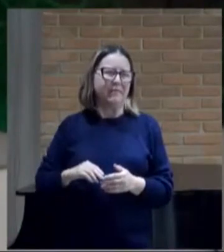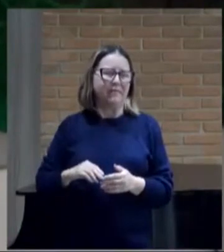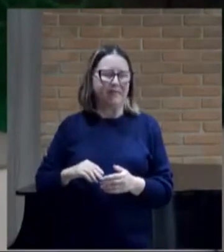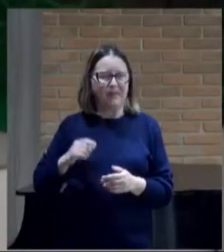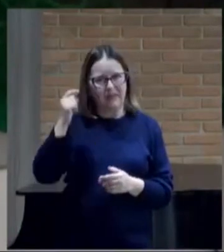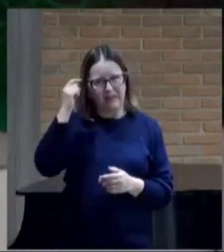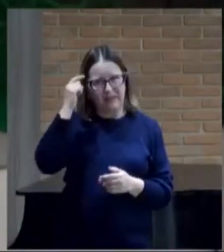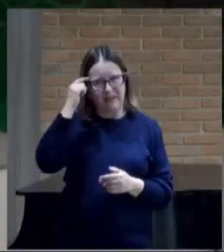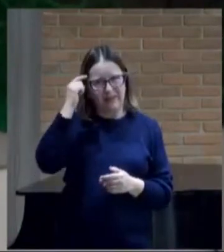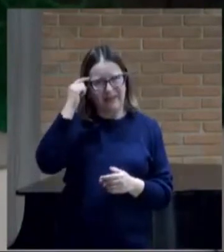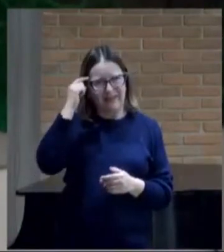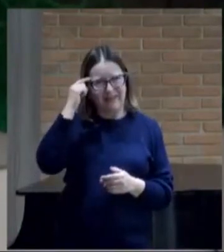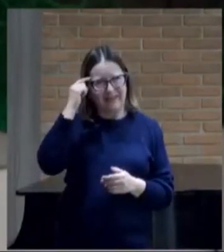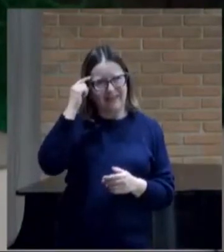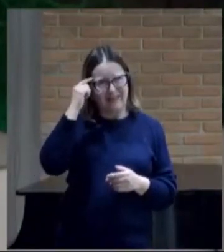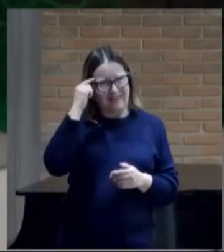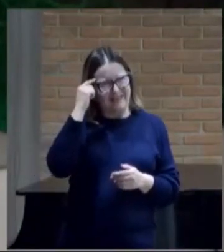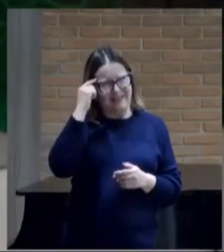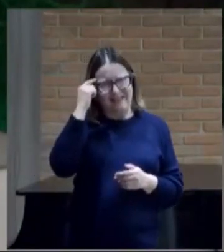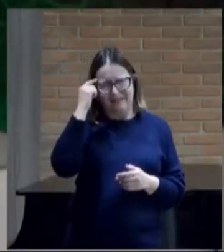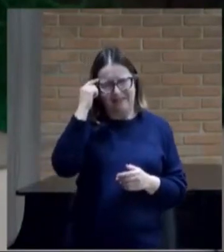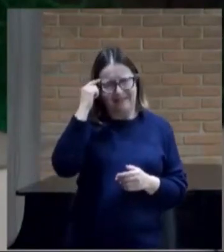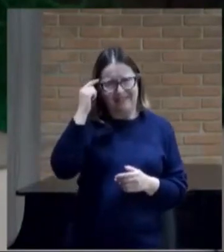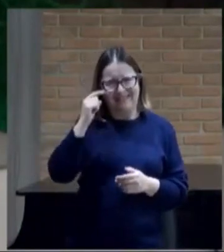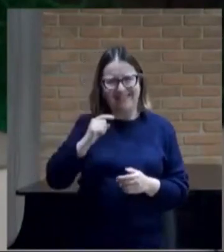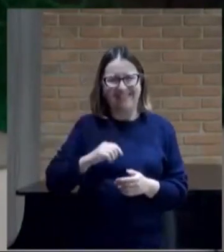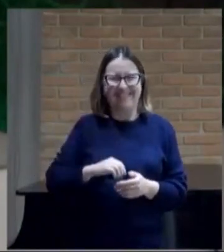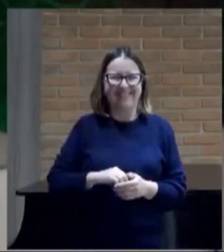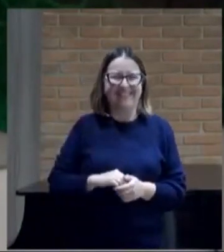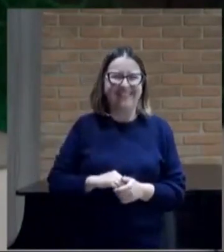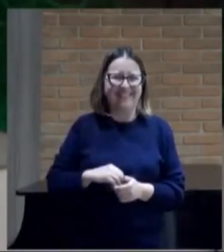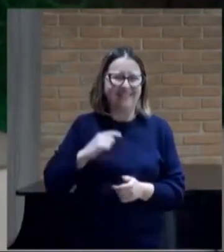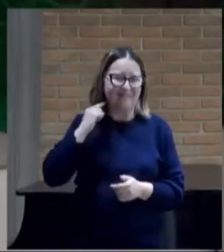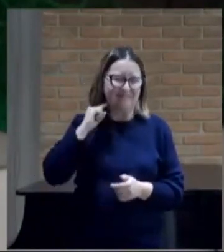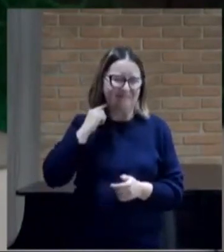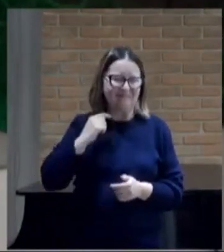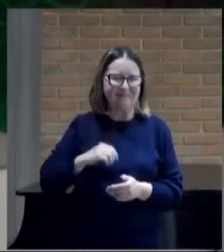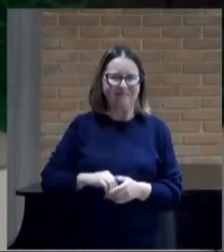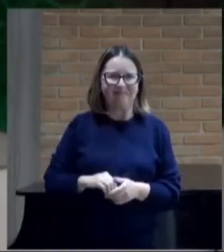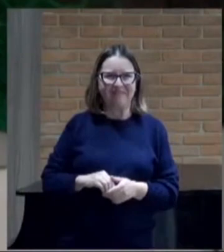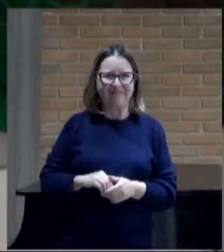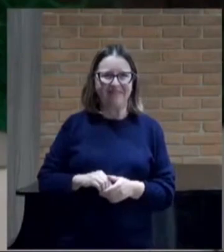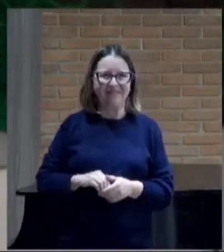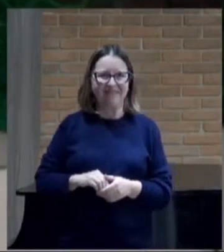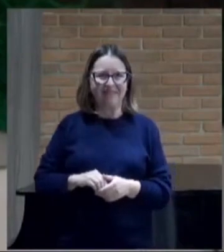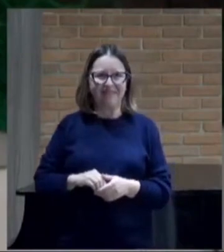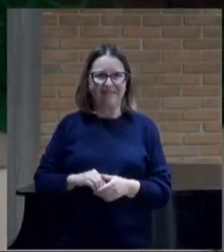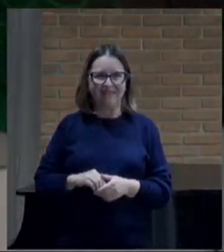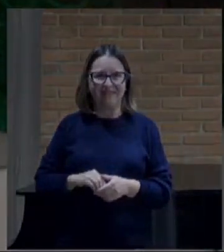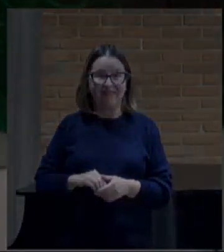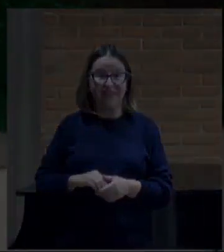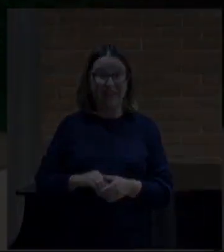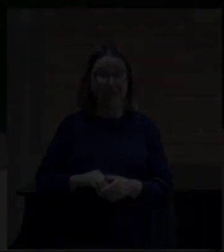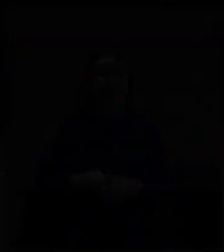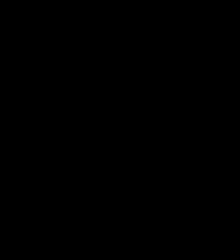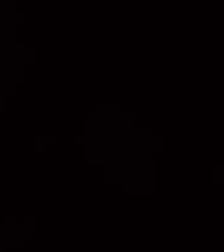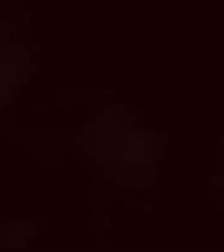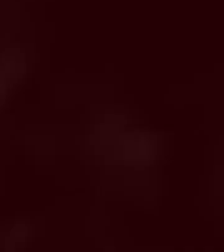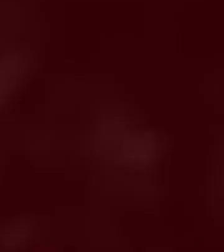mentes Insaciáveis E vai levar Ao caos